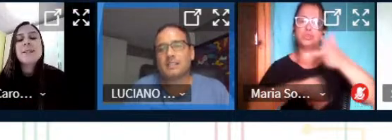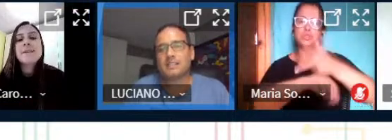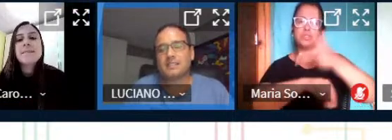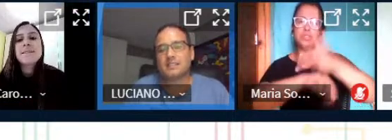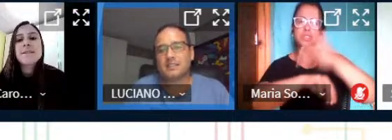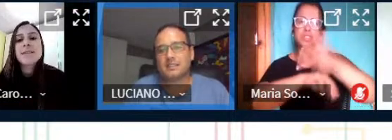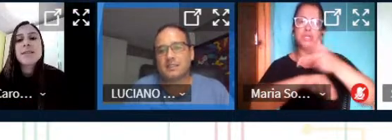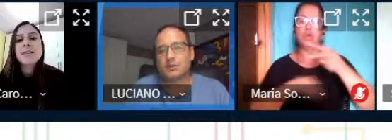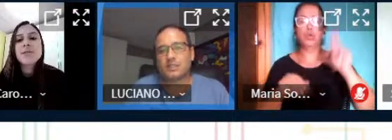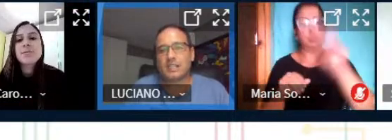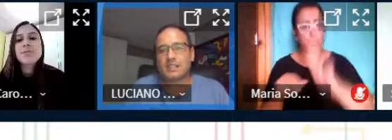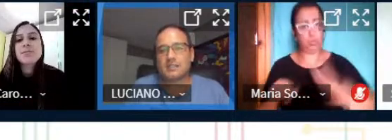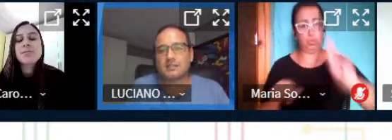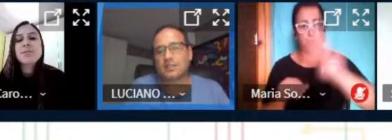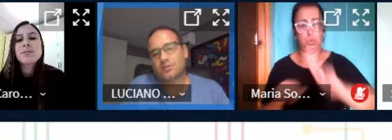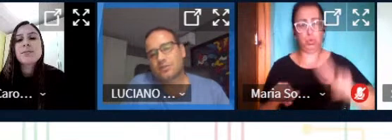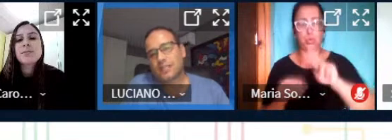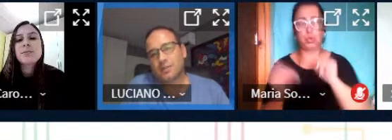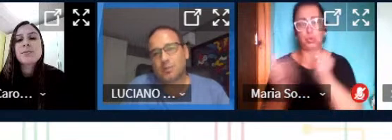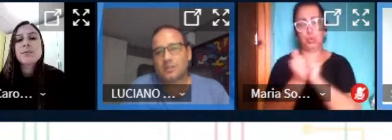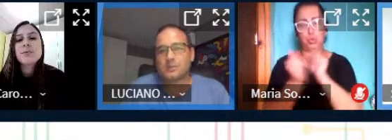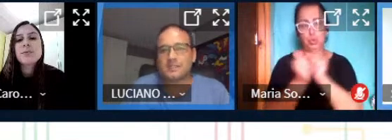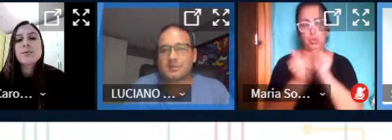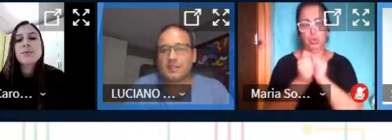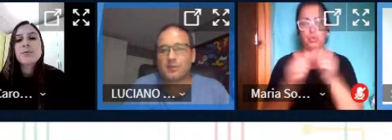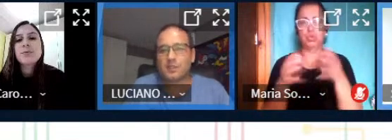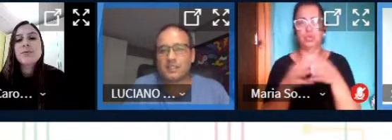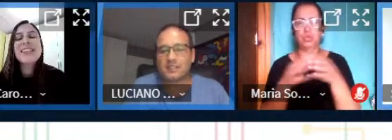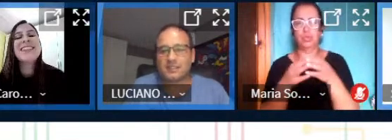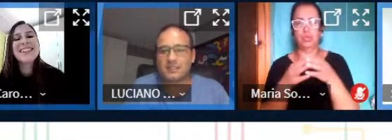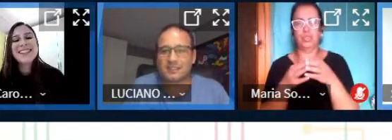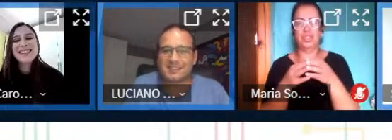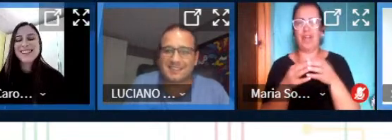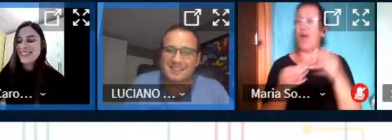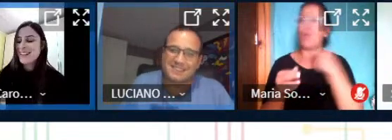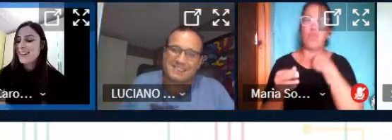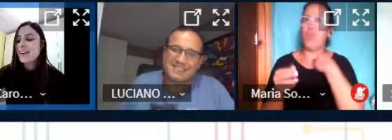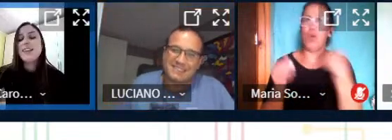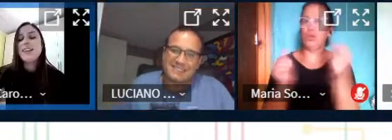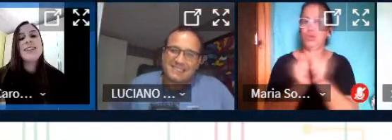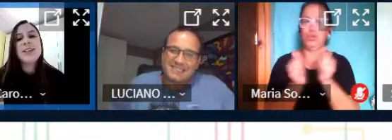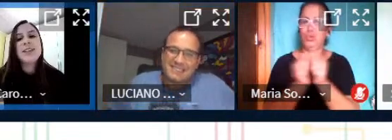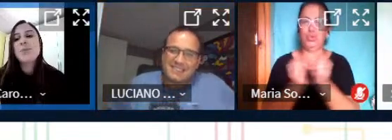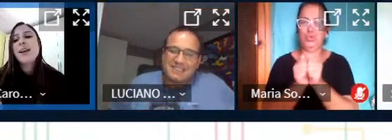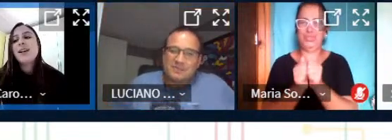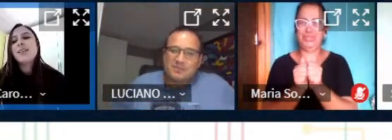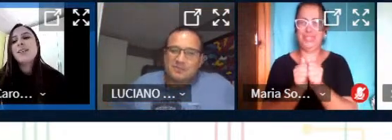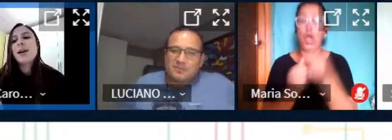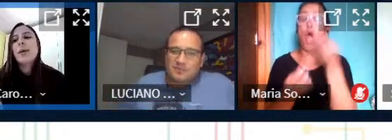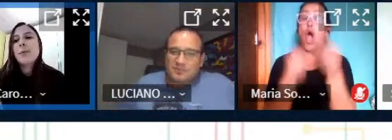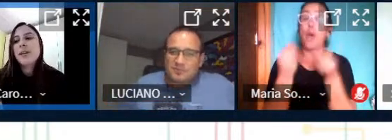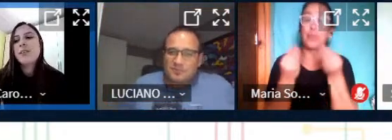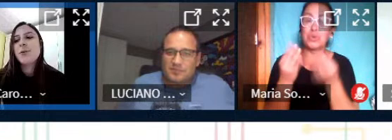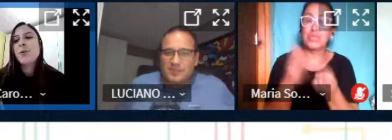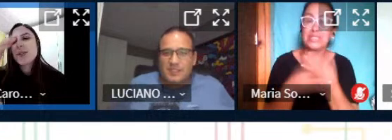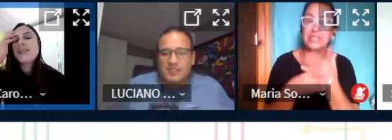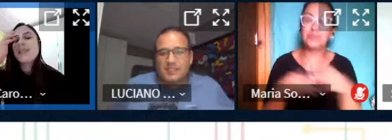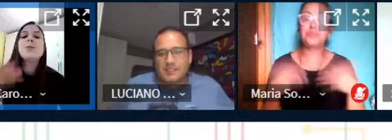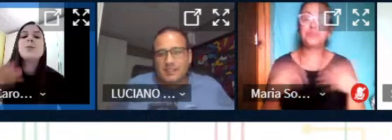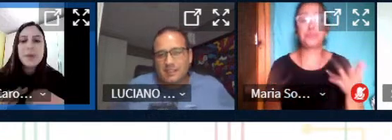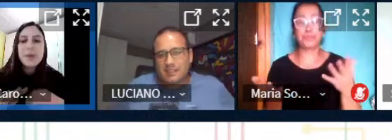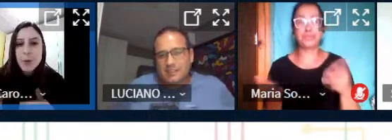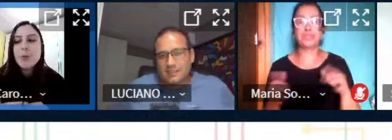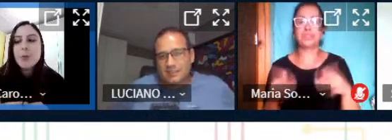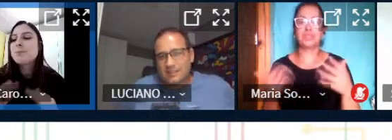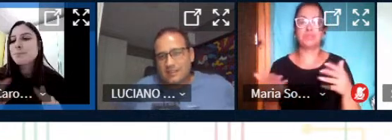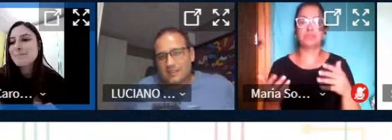ferramentas assim se juntaram não se juntaram não pode mas como é que foi então a maior parte do grupo assim